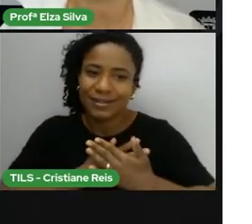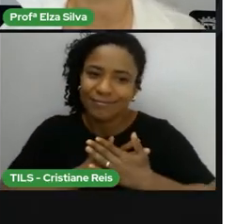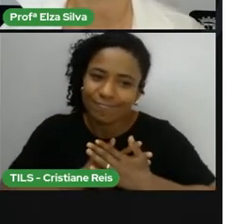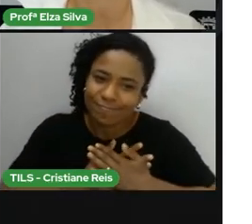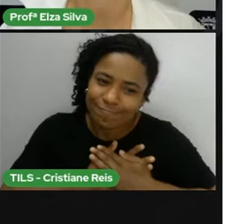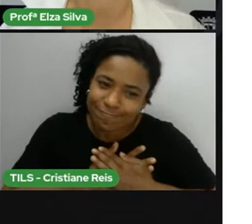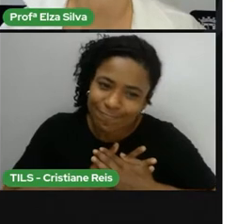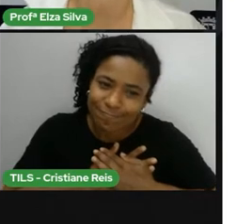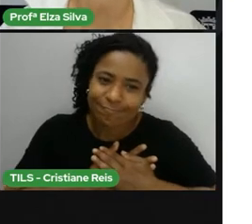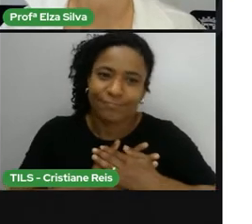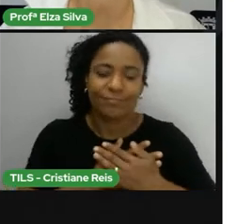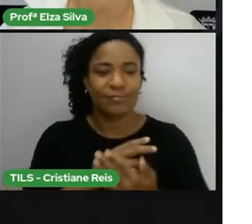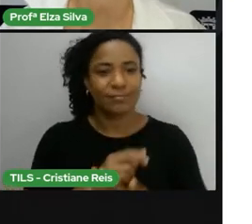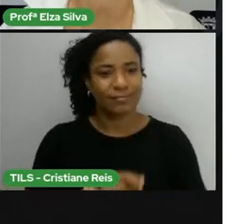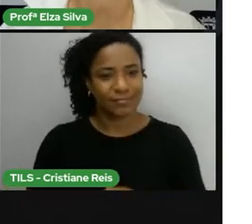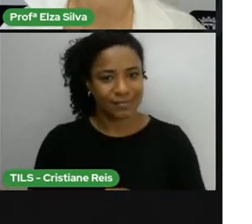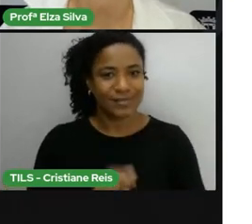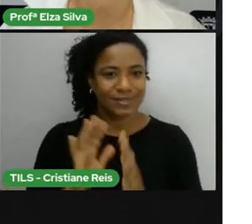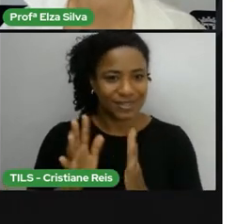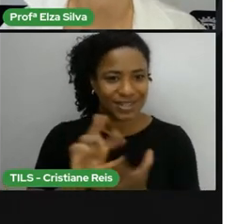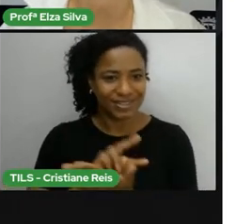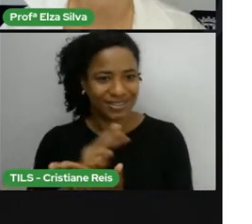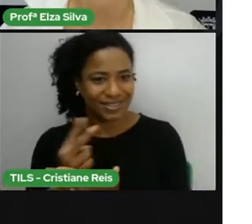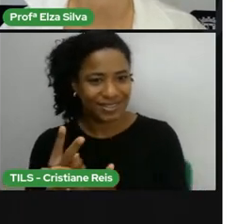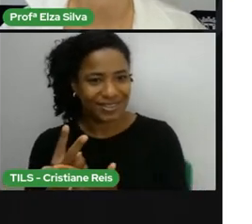Tolerance, como já disse antes.